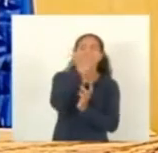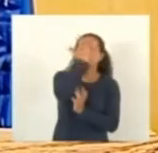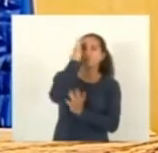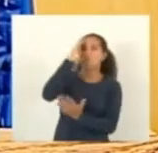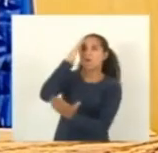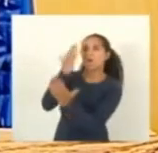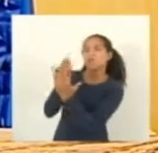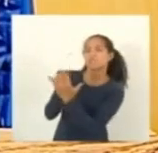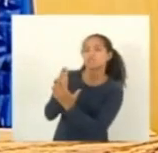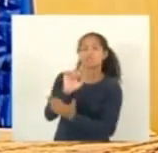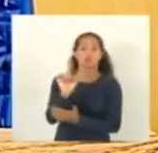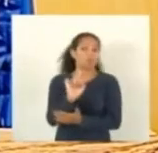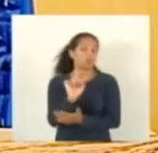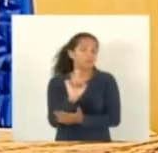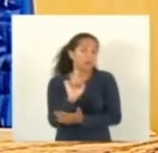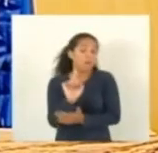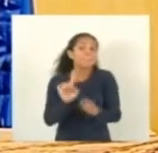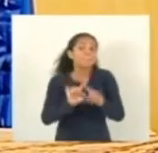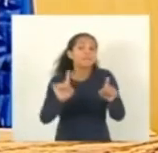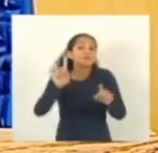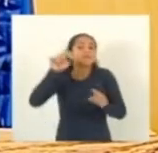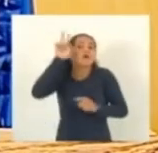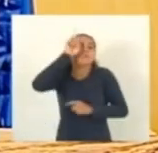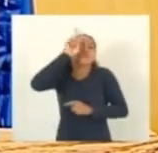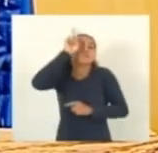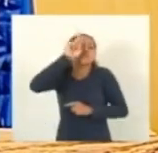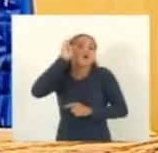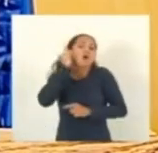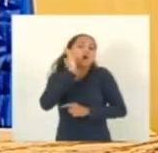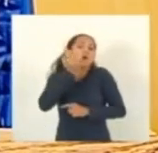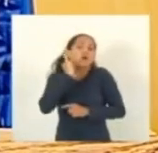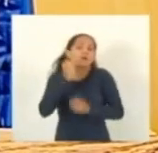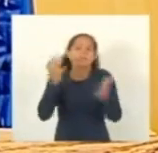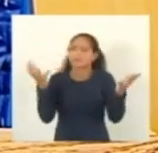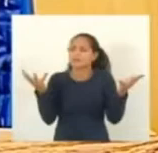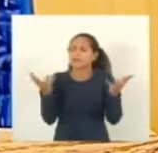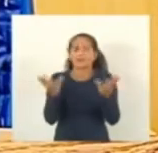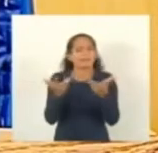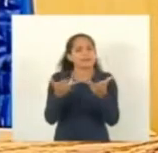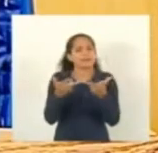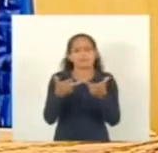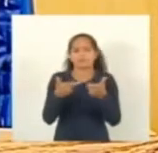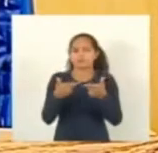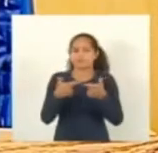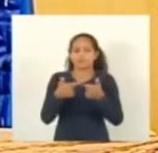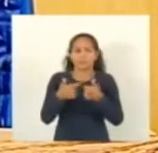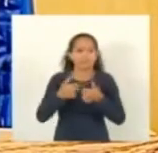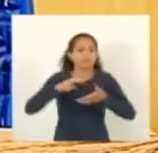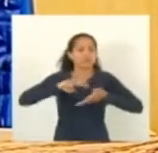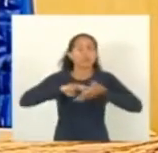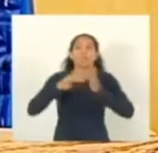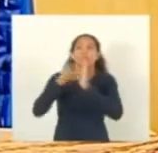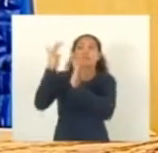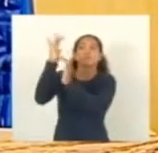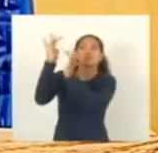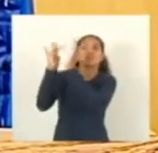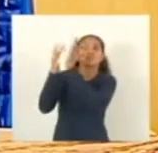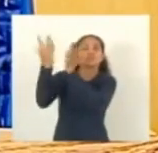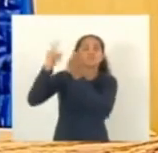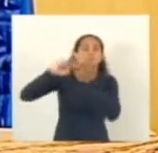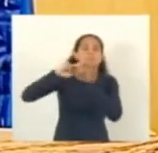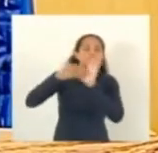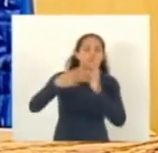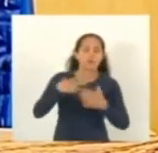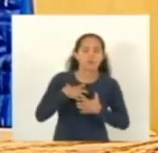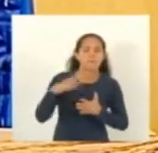é de uma história assim é uma história fantástica né do que ele significou daquilo que ele